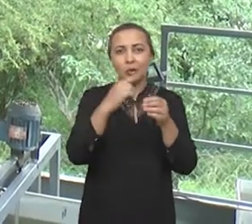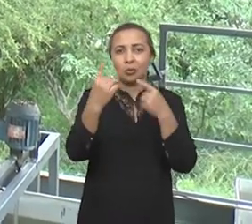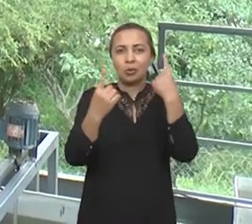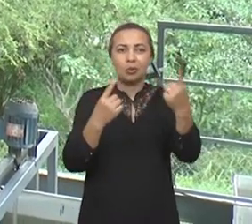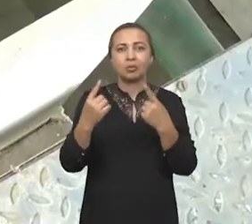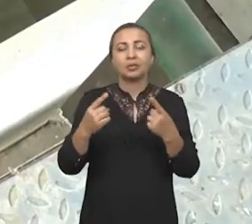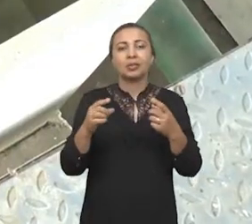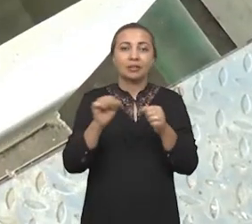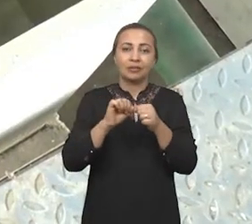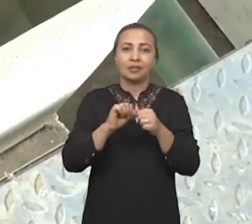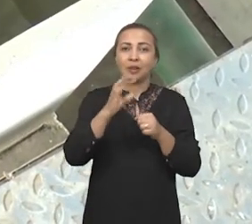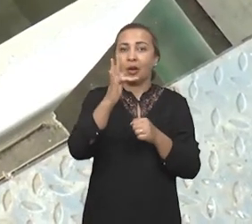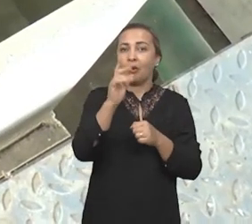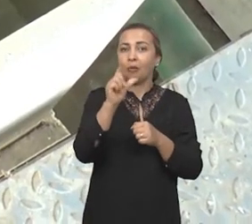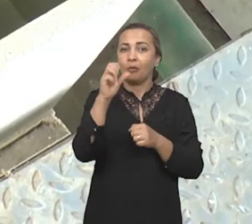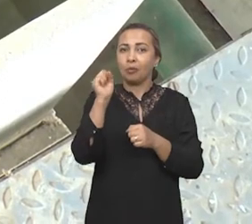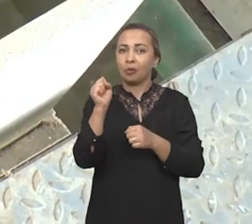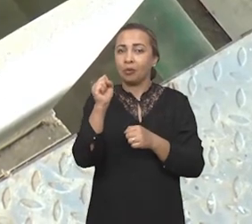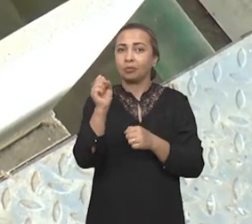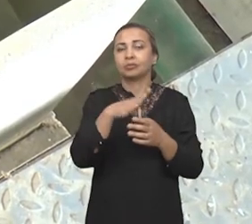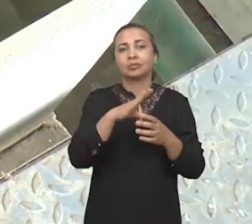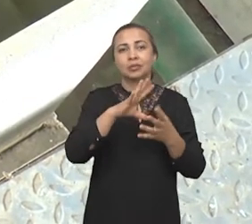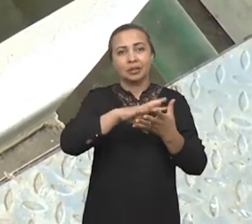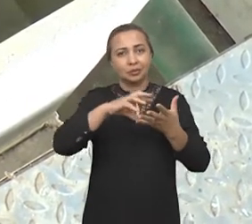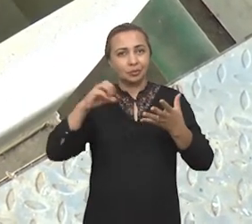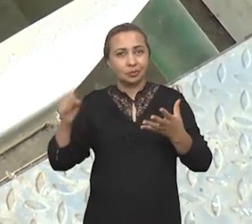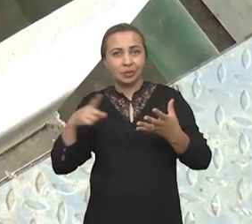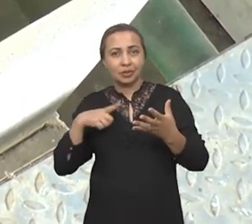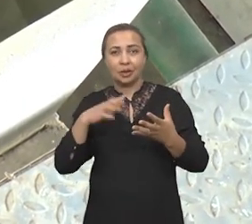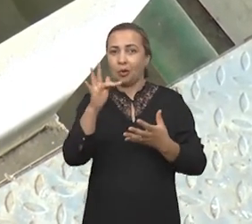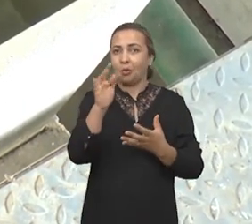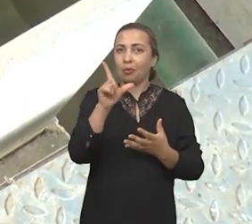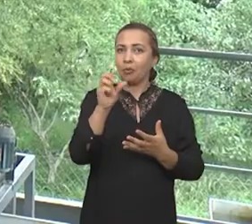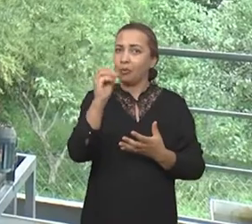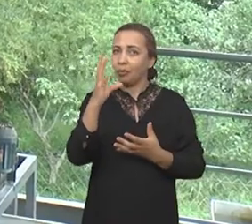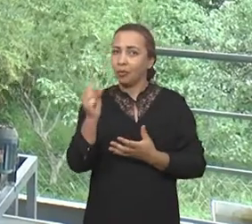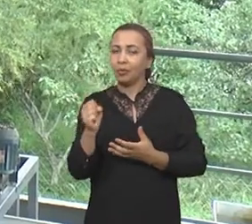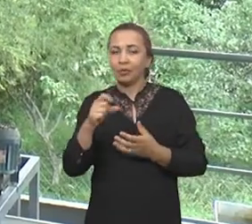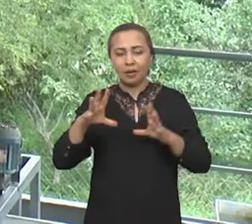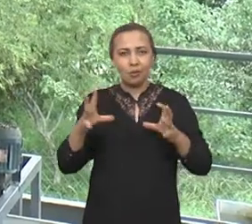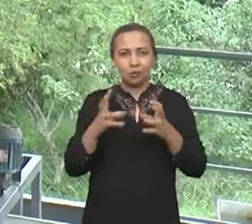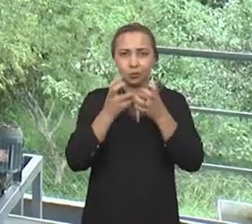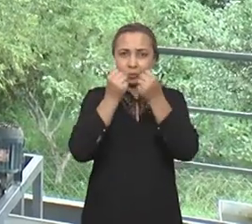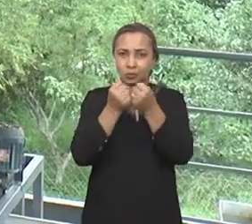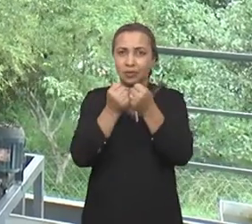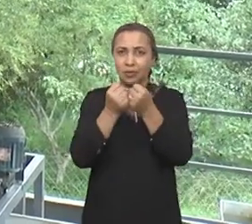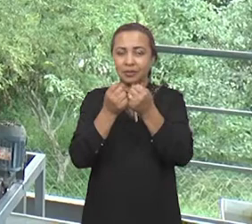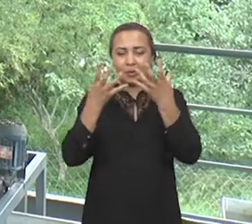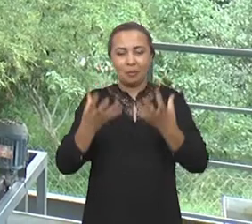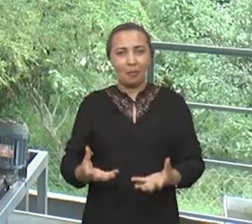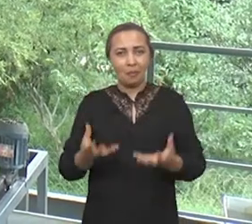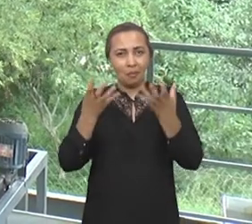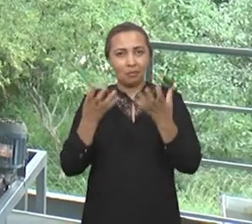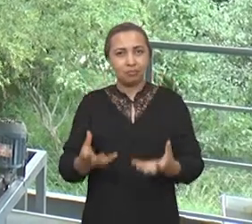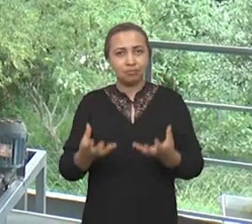formar flocos. Então, após essa etapa de floculação, a gente vai ter um floco bem formado, que ele vai ter uma densidade, um peso